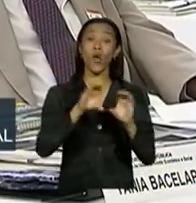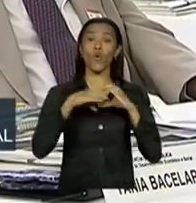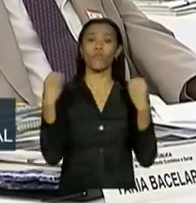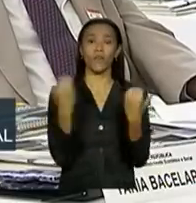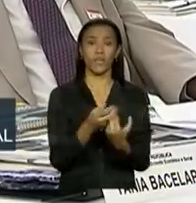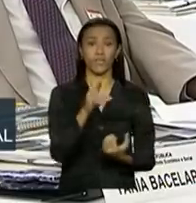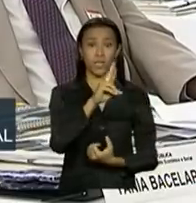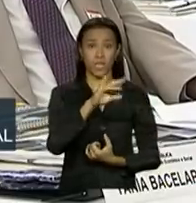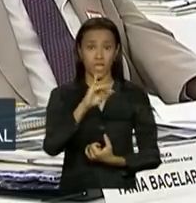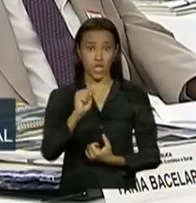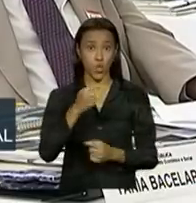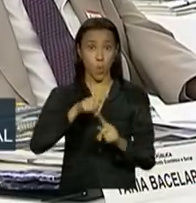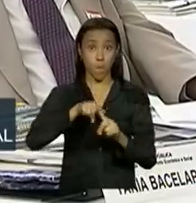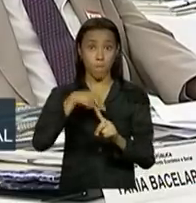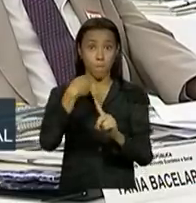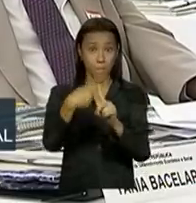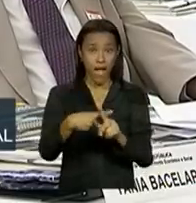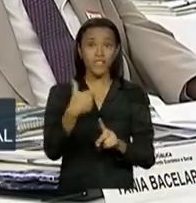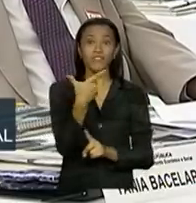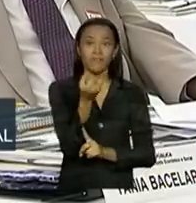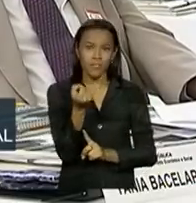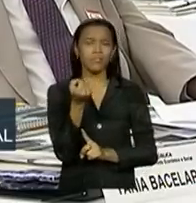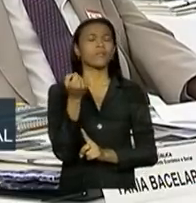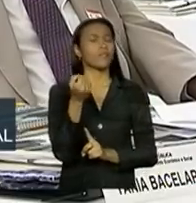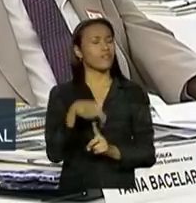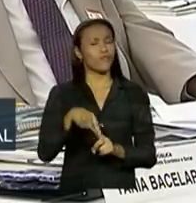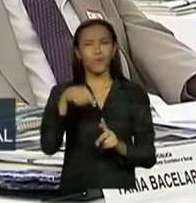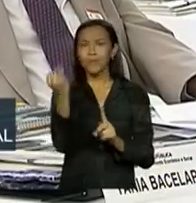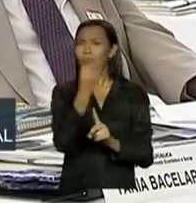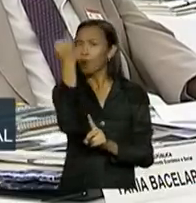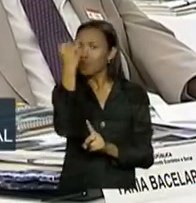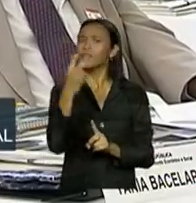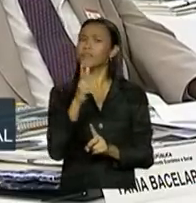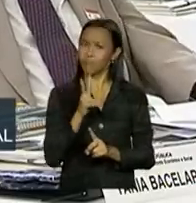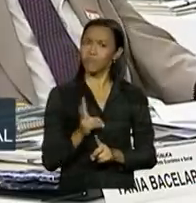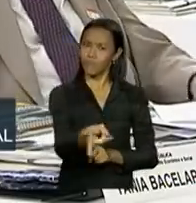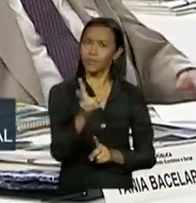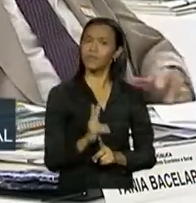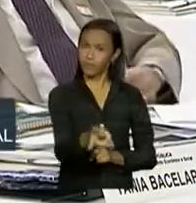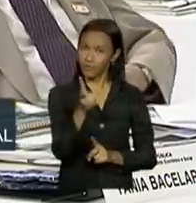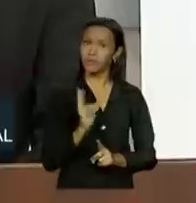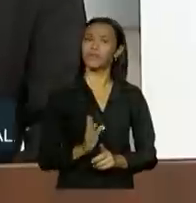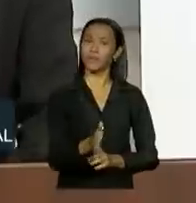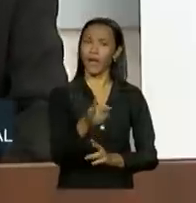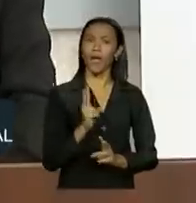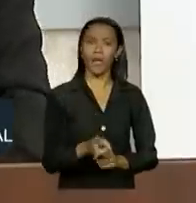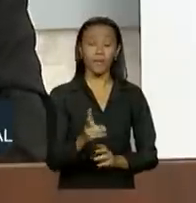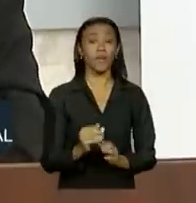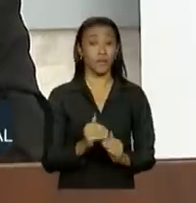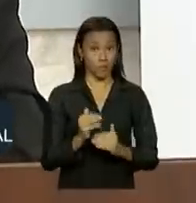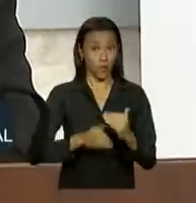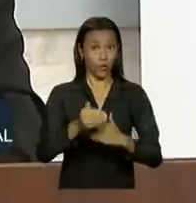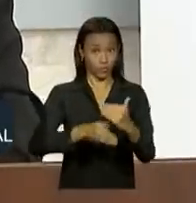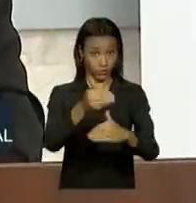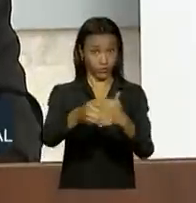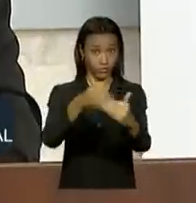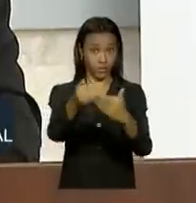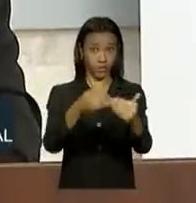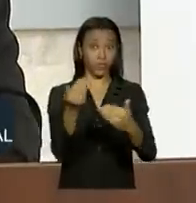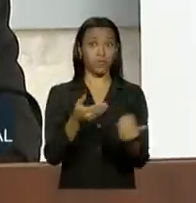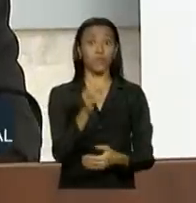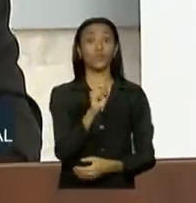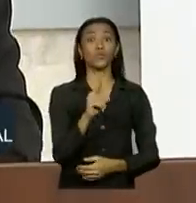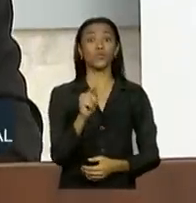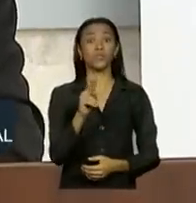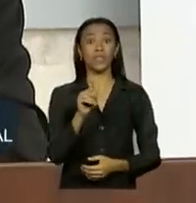foi um norte importante, que deve continuar sendo um norte importante para o desenvolvimento sustentável, o